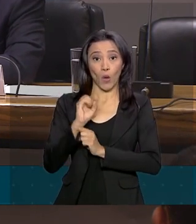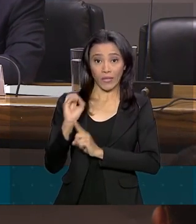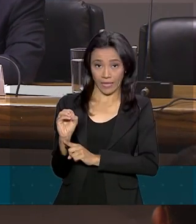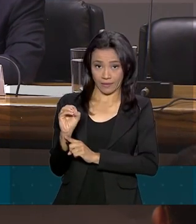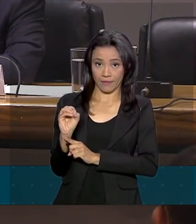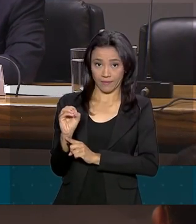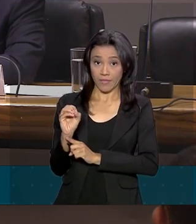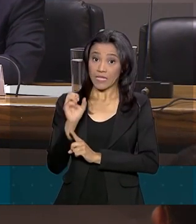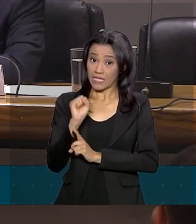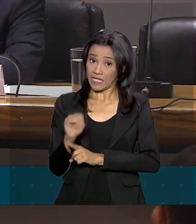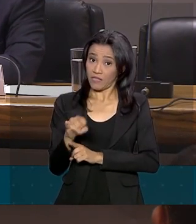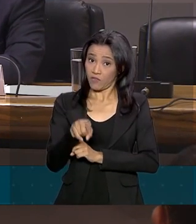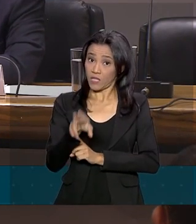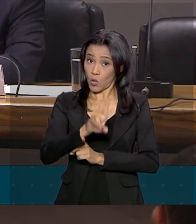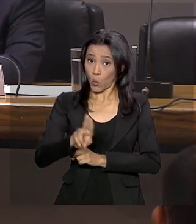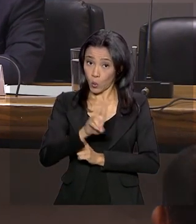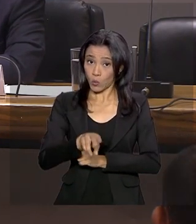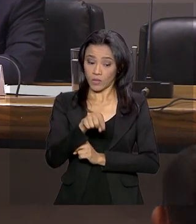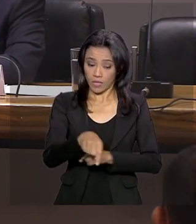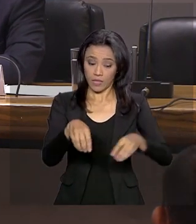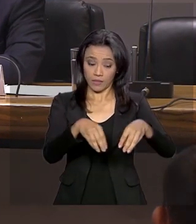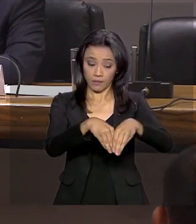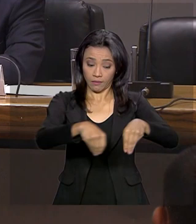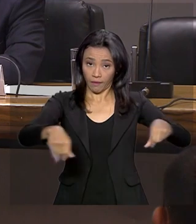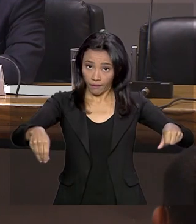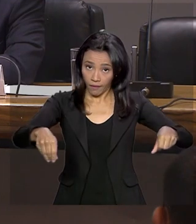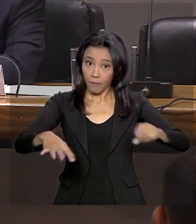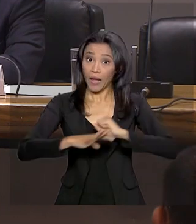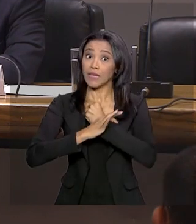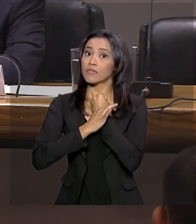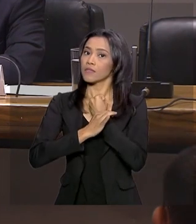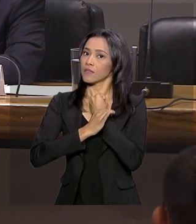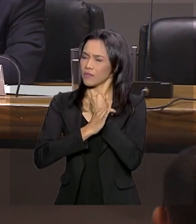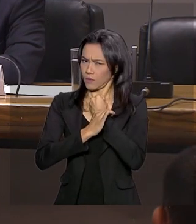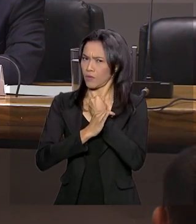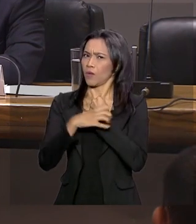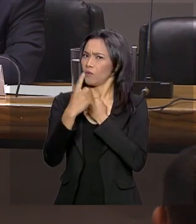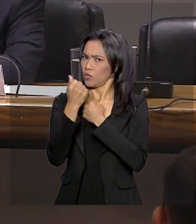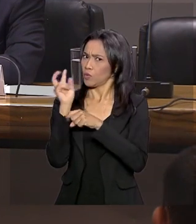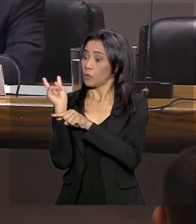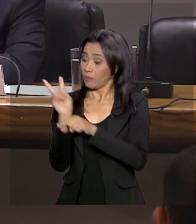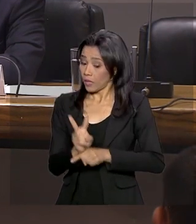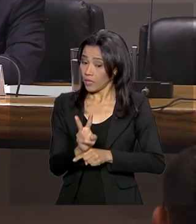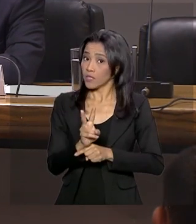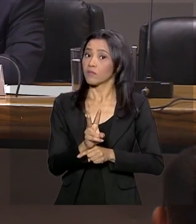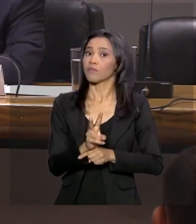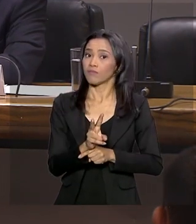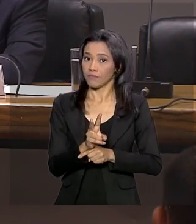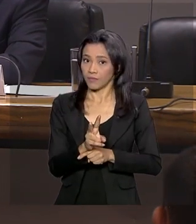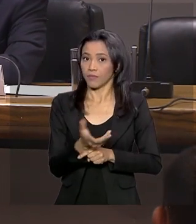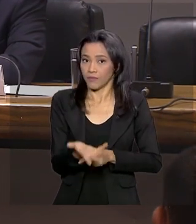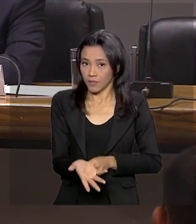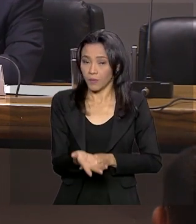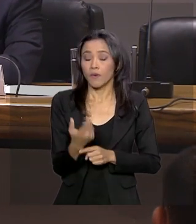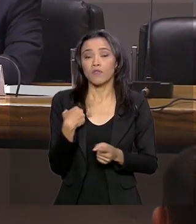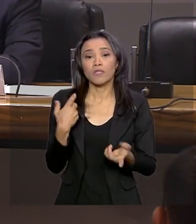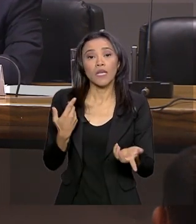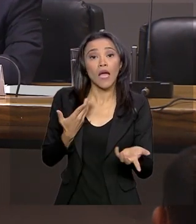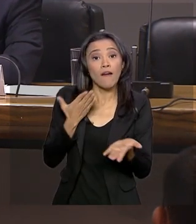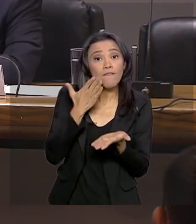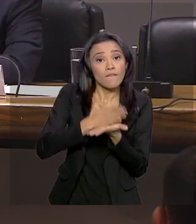usa essa propriedade como garantia para esse empréstimo, você está subutilizando essa propriedade. Então, você